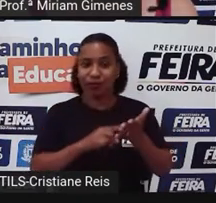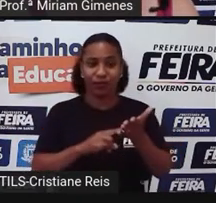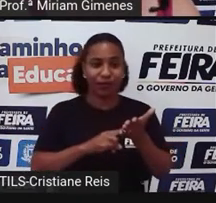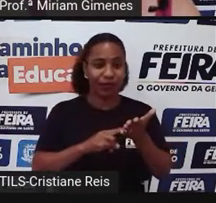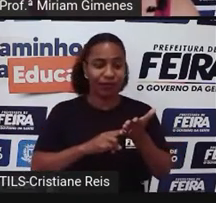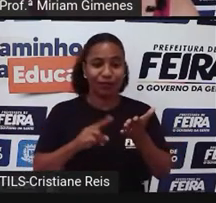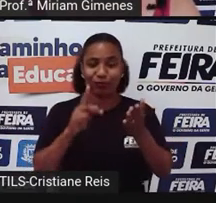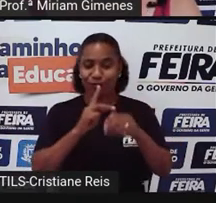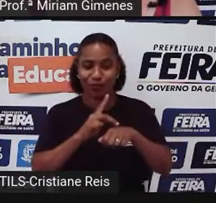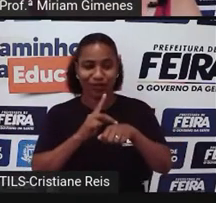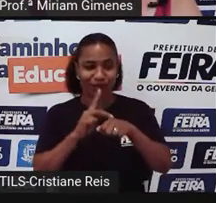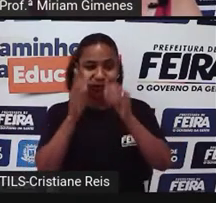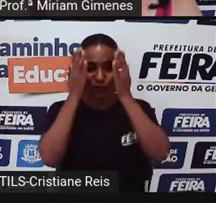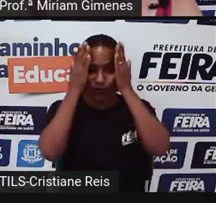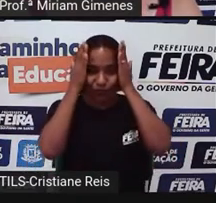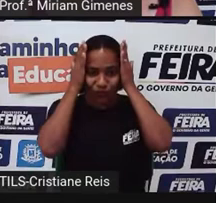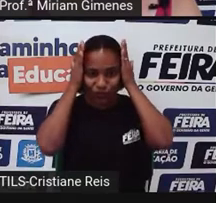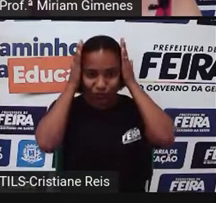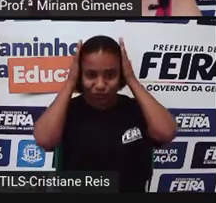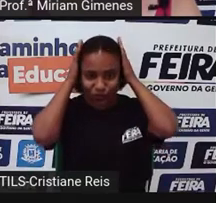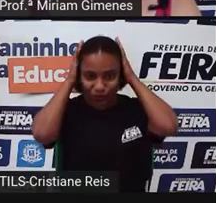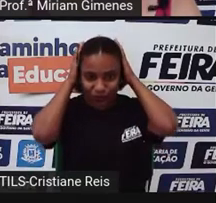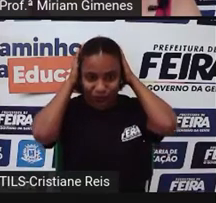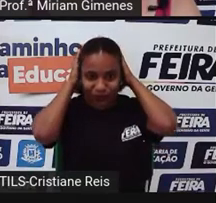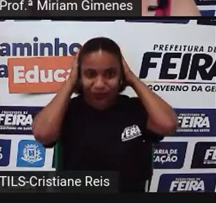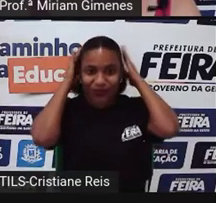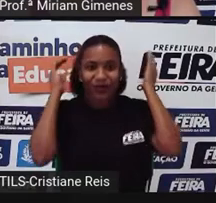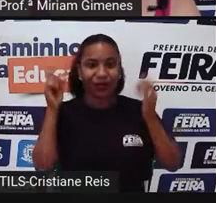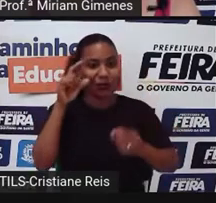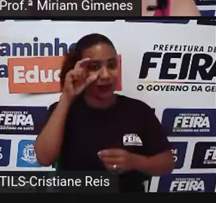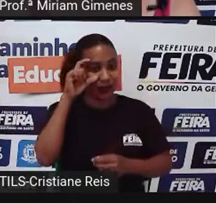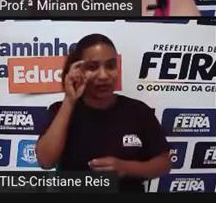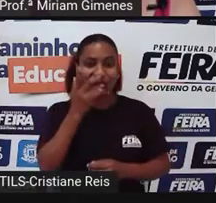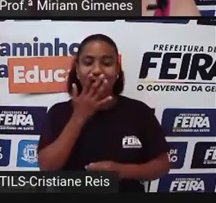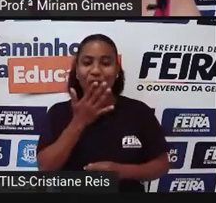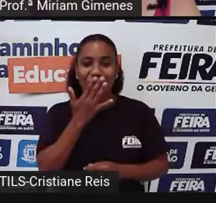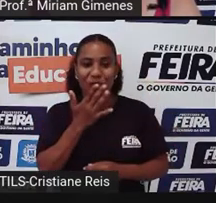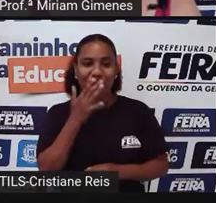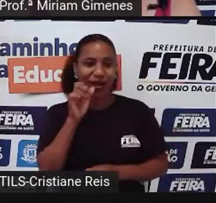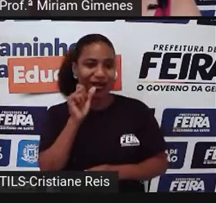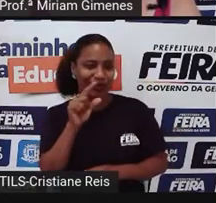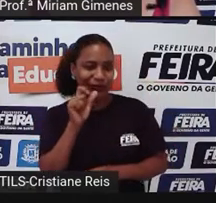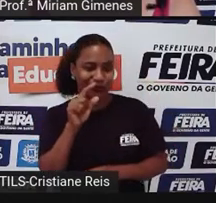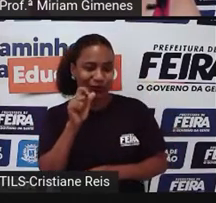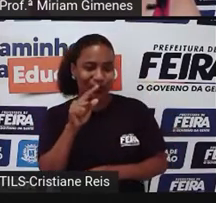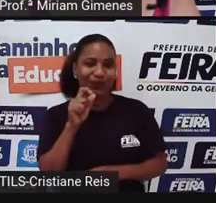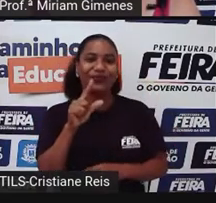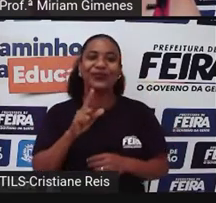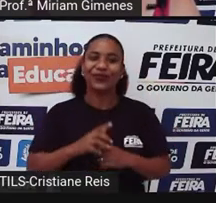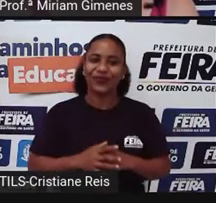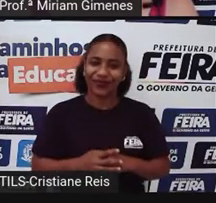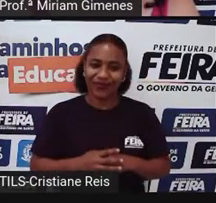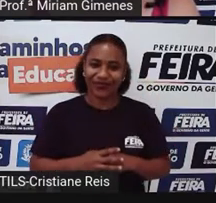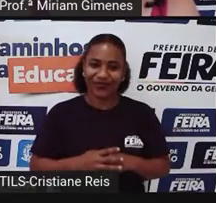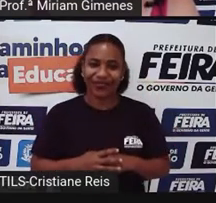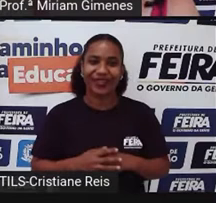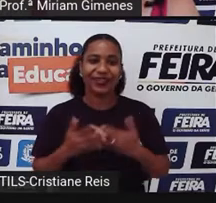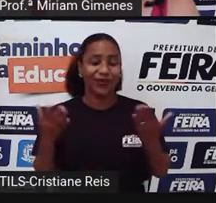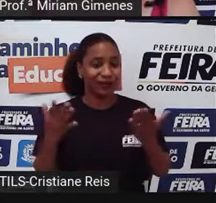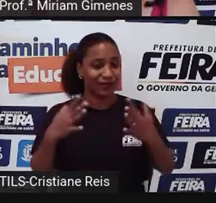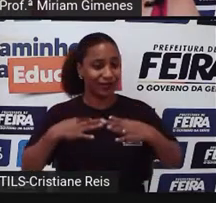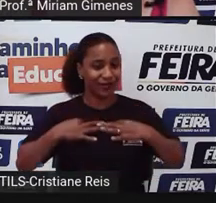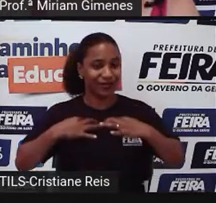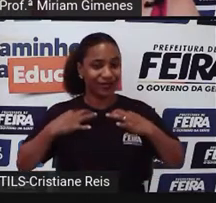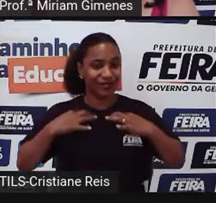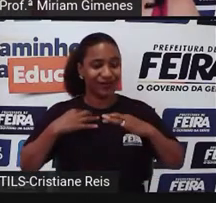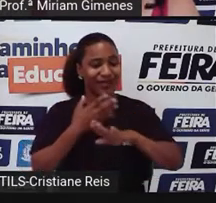de cabelo preto, meu cabelo tá cortado curtinho, eu uso um óculos de armação azul, hoje eu tô vestindo uma